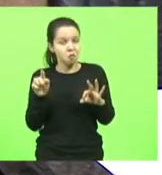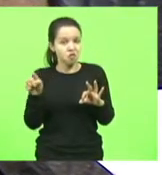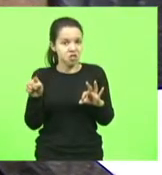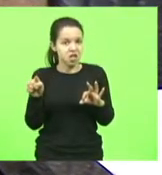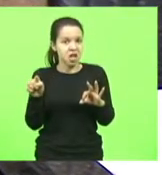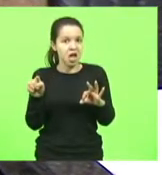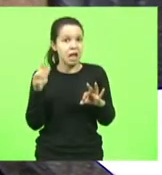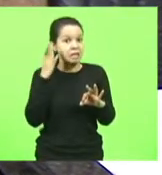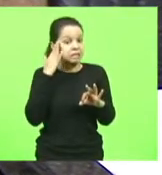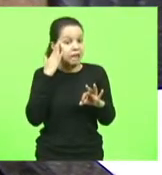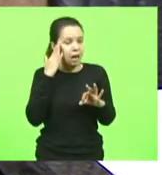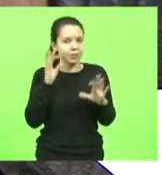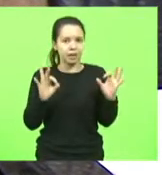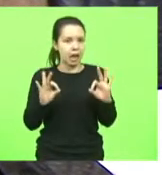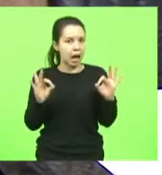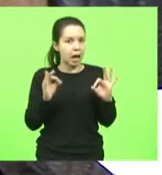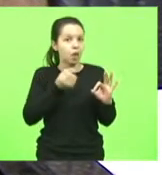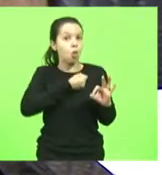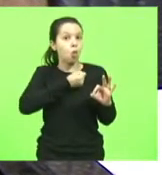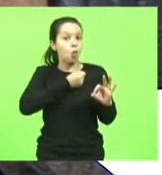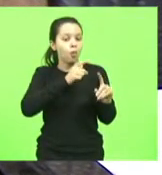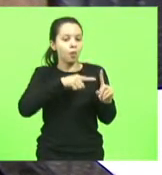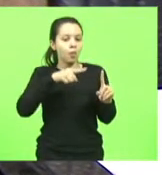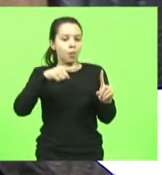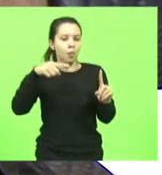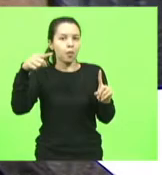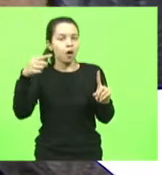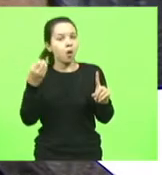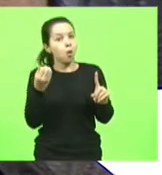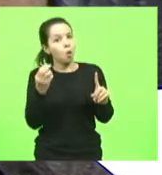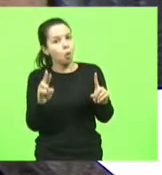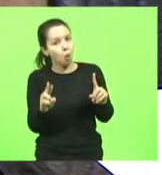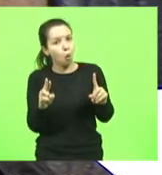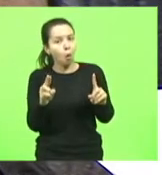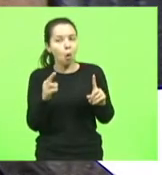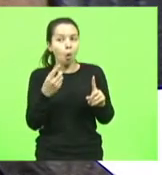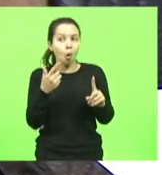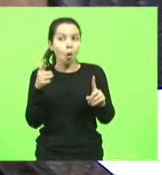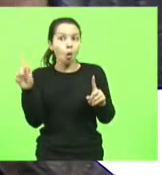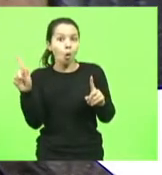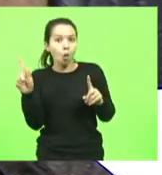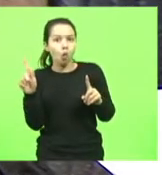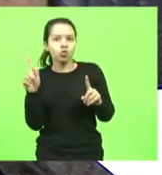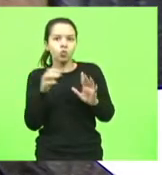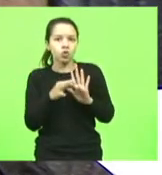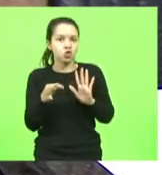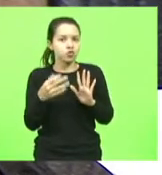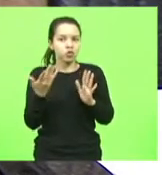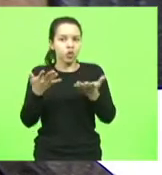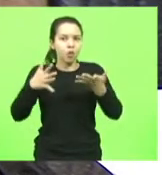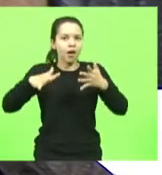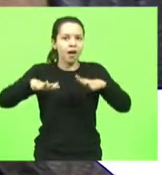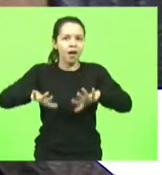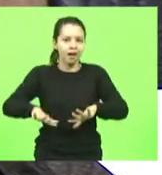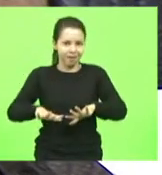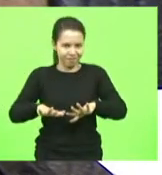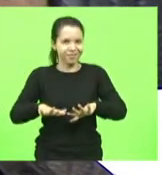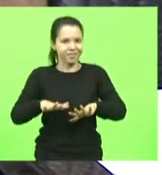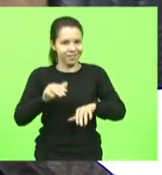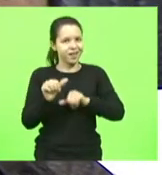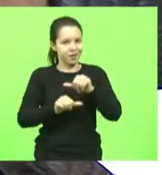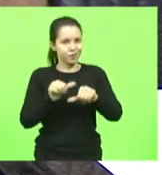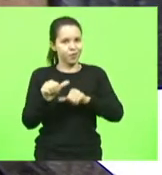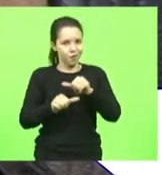ciente dos números, ou então, por algum motivo político, não quer mandar a reforma da Previdência esse ano para essa casa.